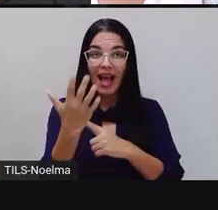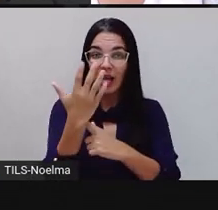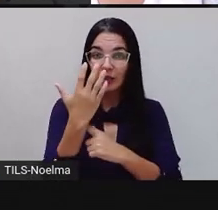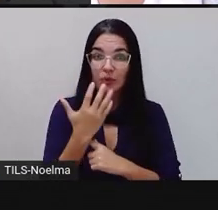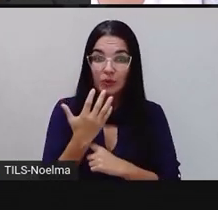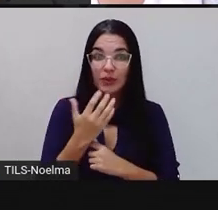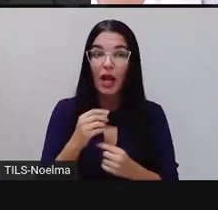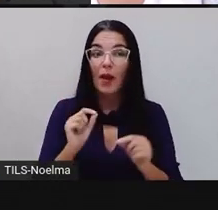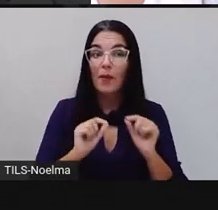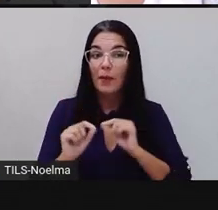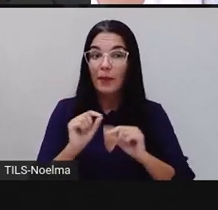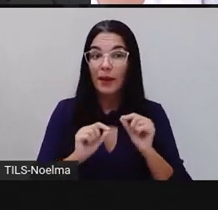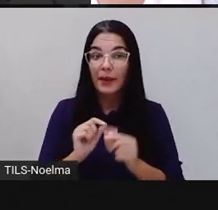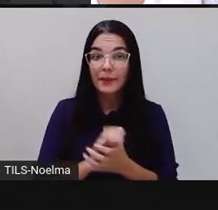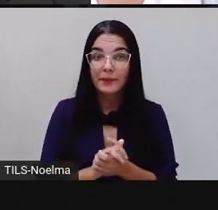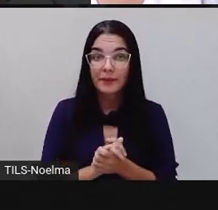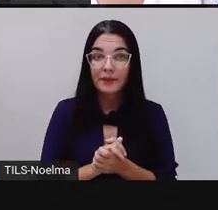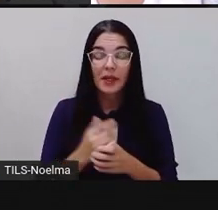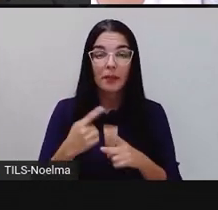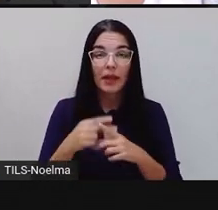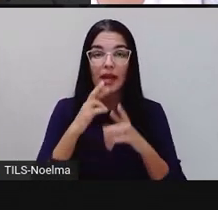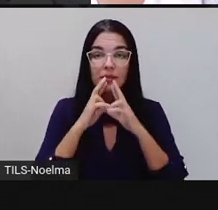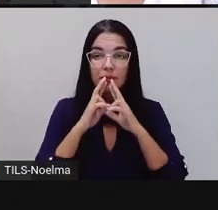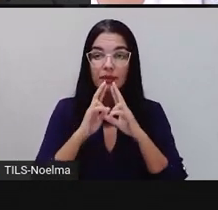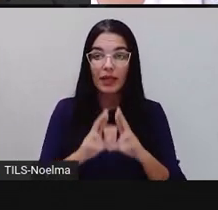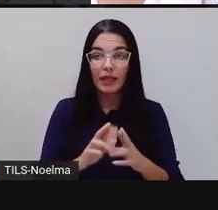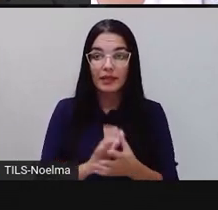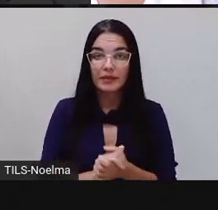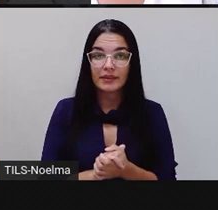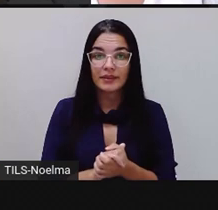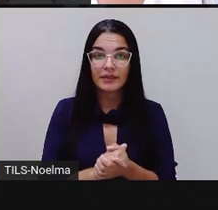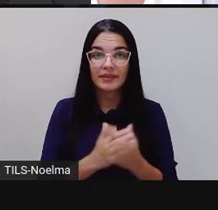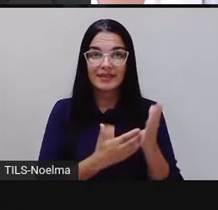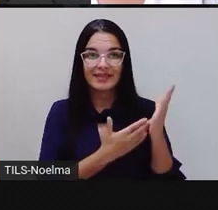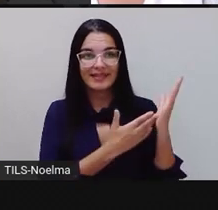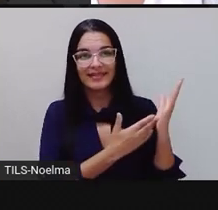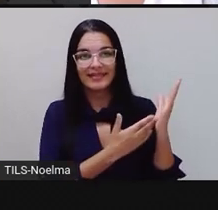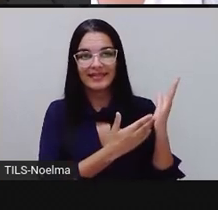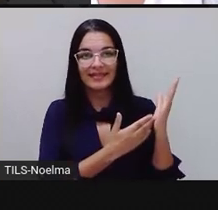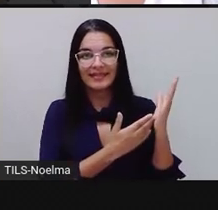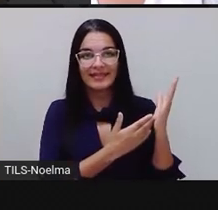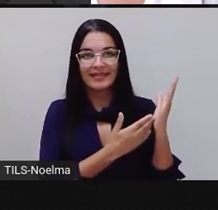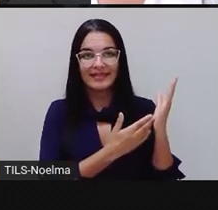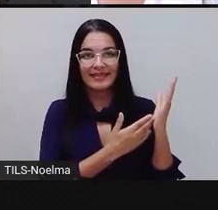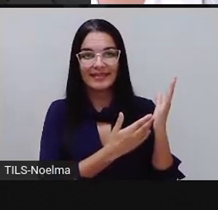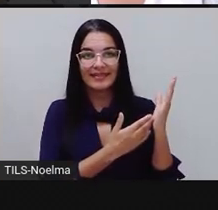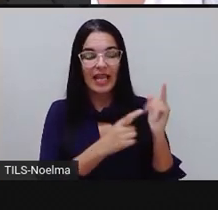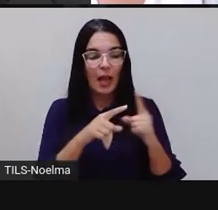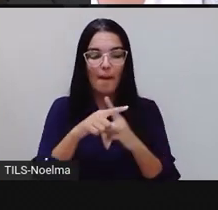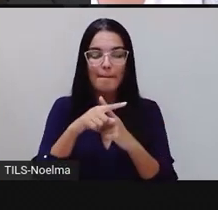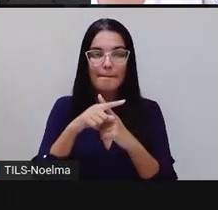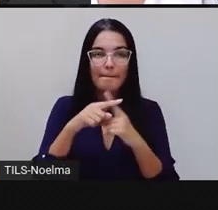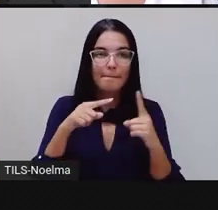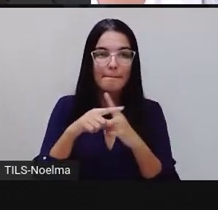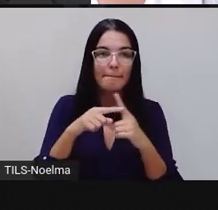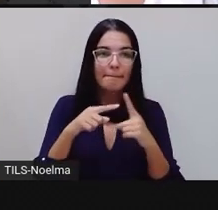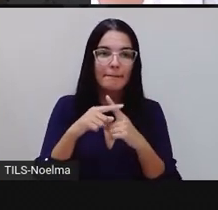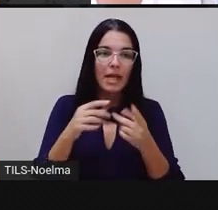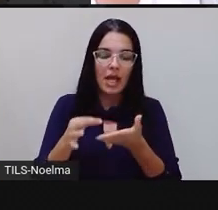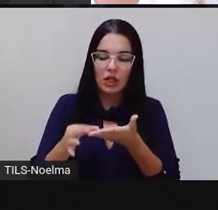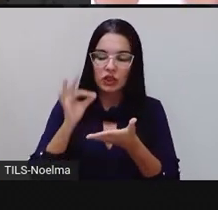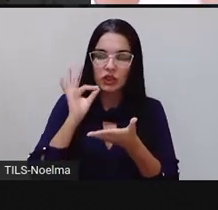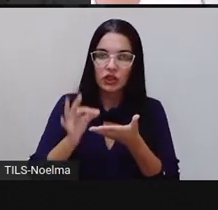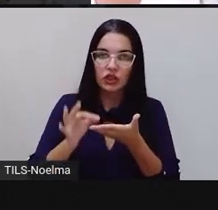procurar aqui junto com a PRO pra gente conseguir responder? Olha lá, hortelã, ó, meia xícara.